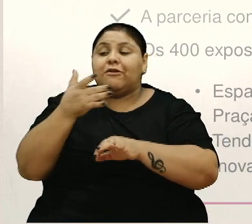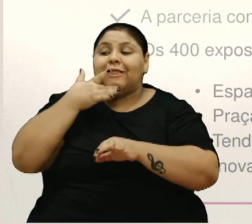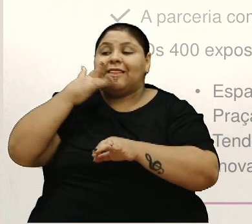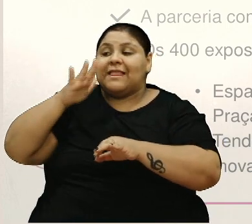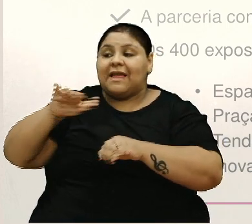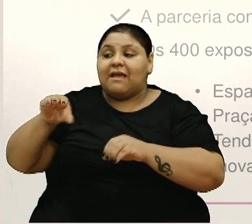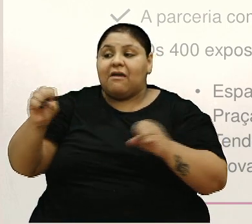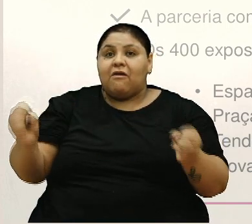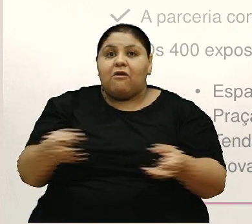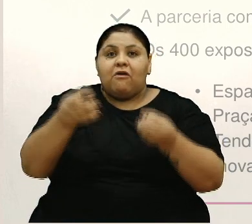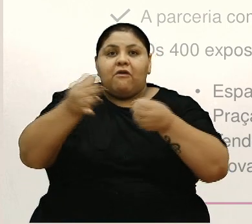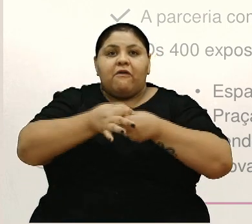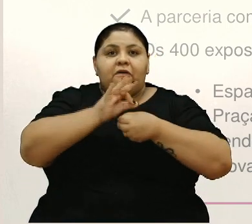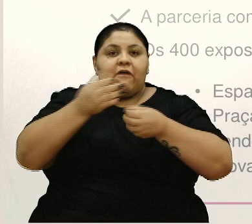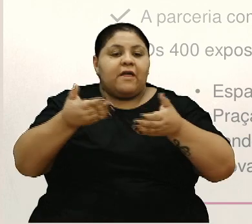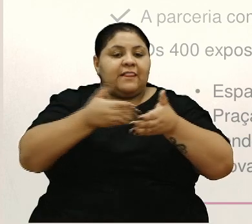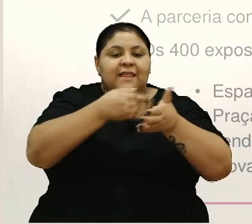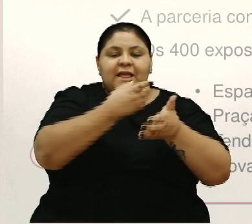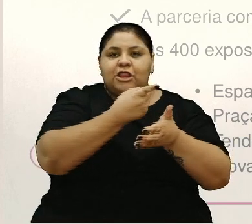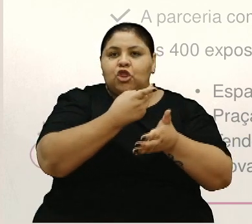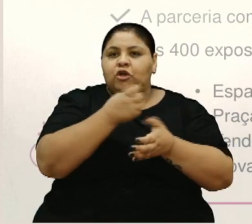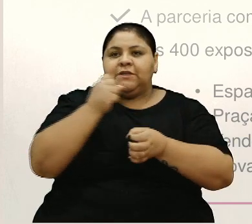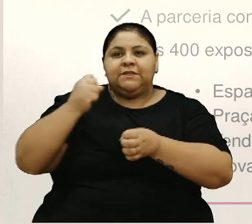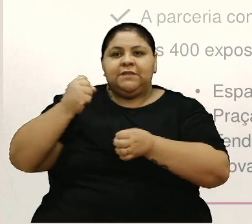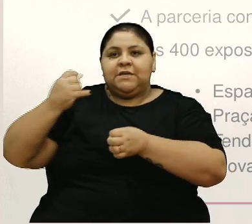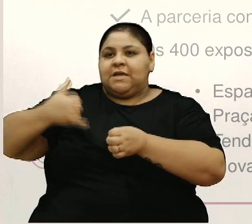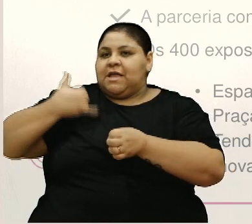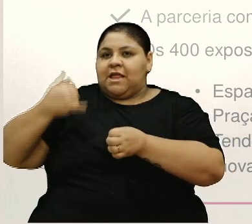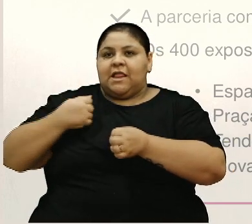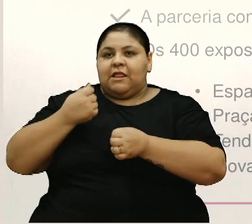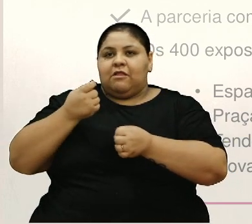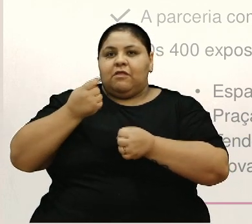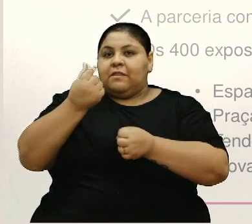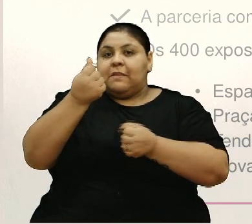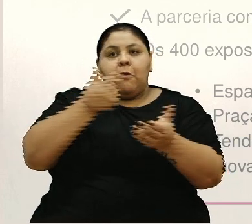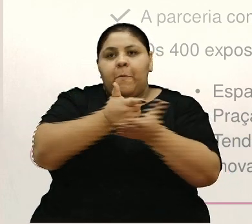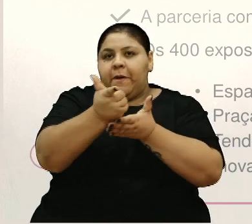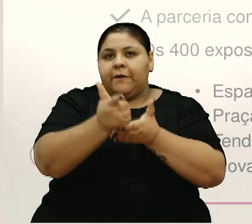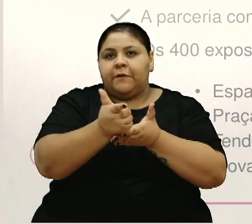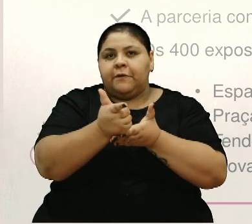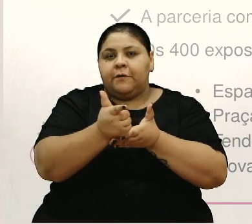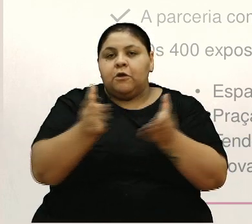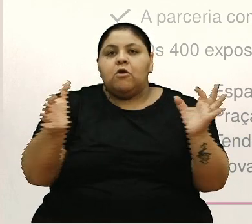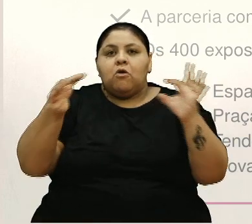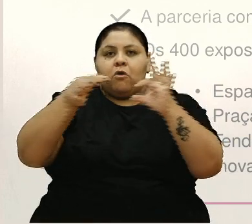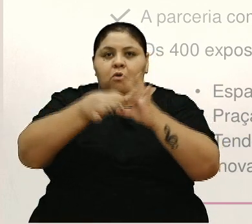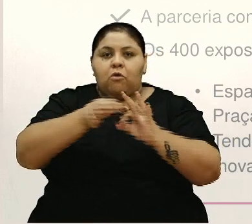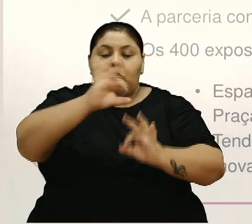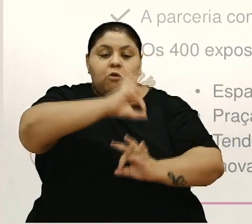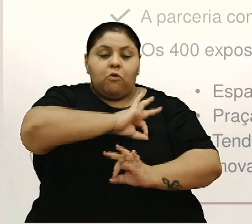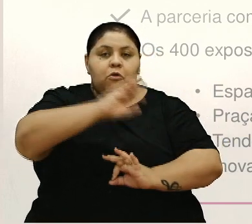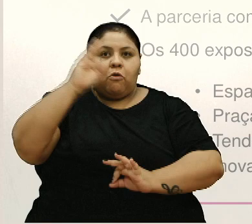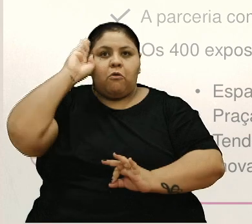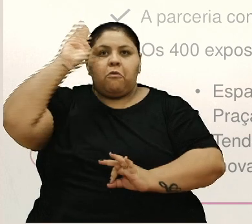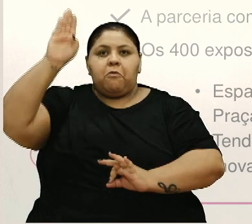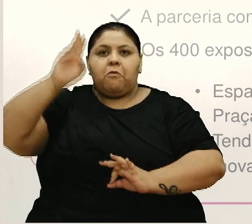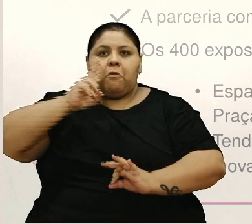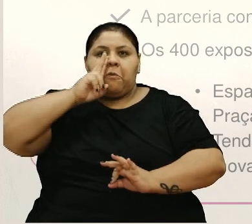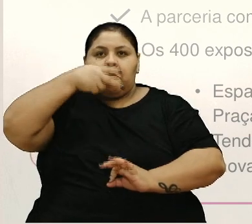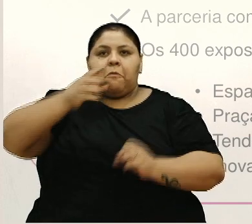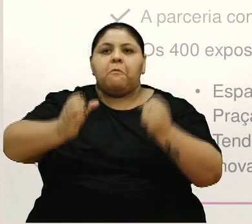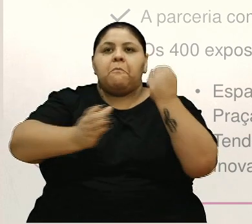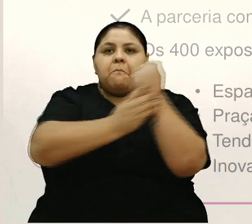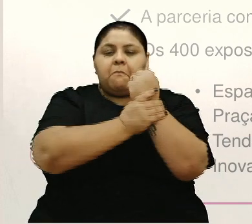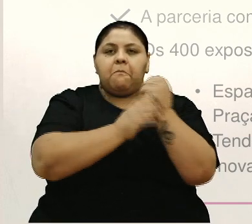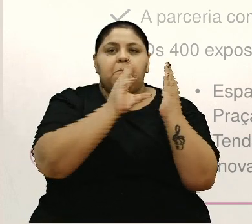festa da uva, até 12 anos não pagantes. A parceria com a Brigada Militar, que reforçou a segurança no parque, foi o modelo